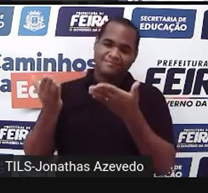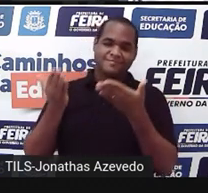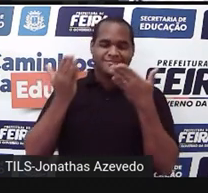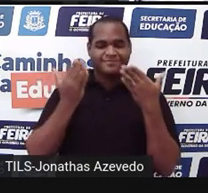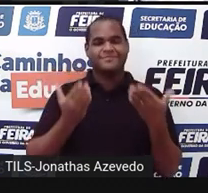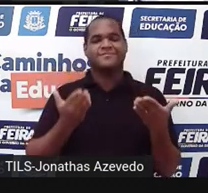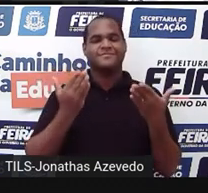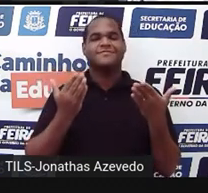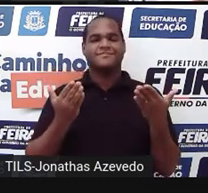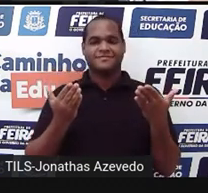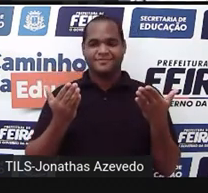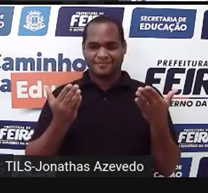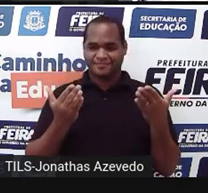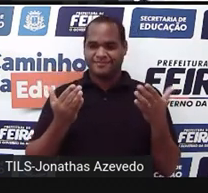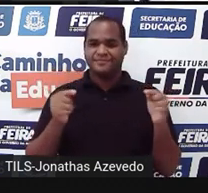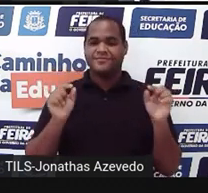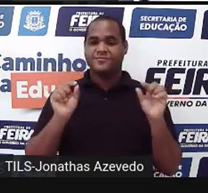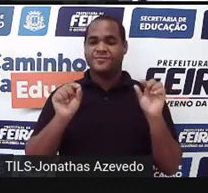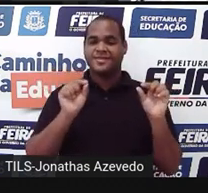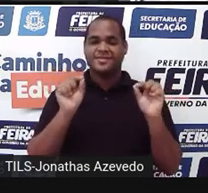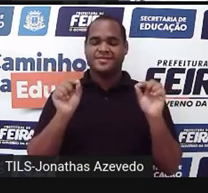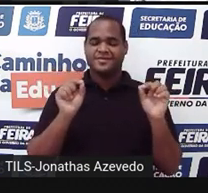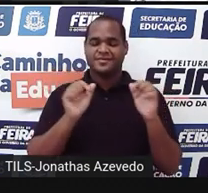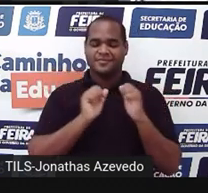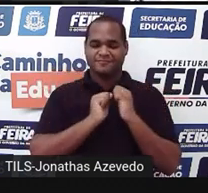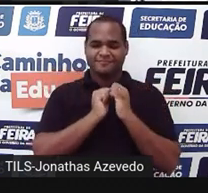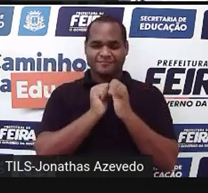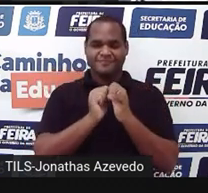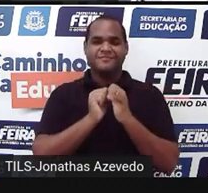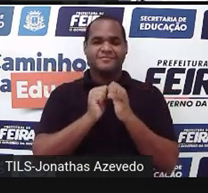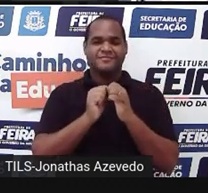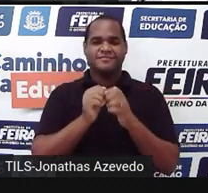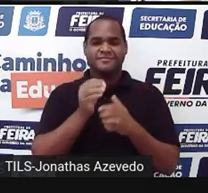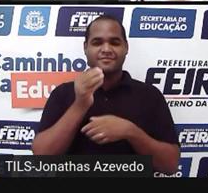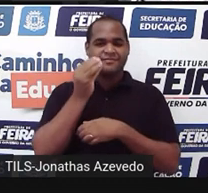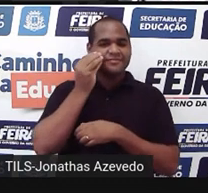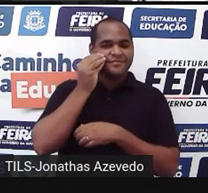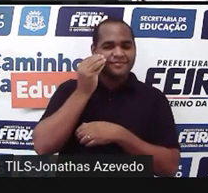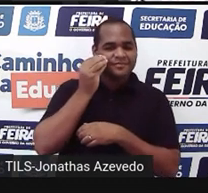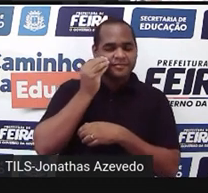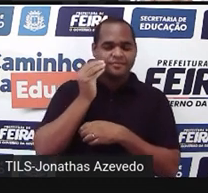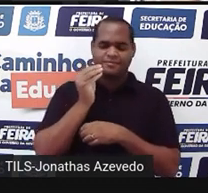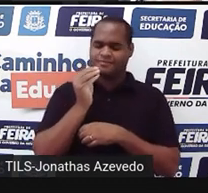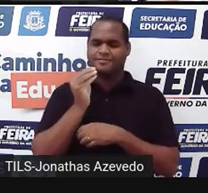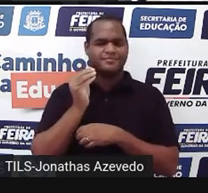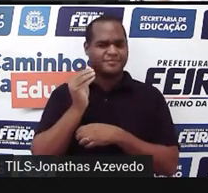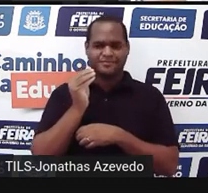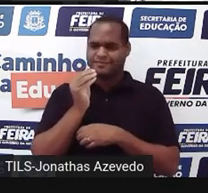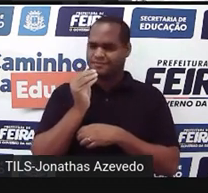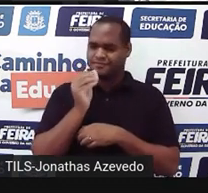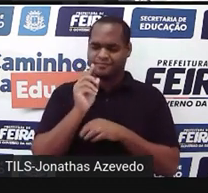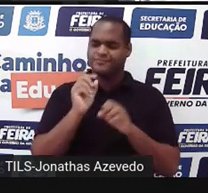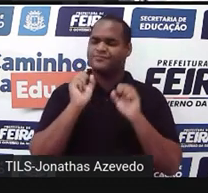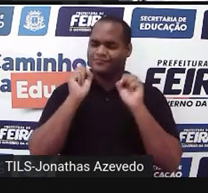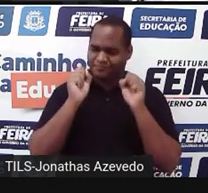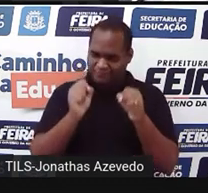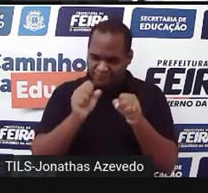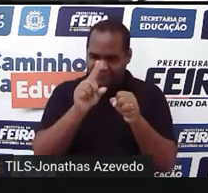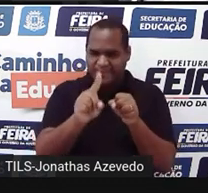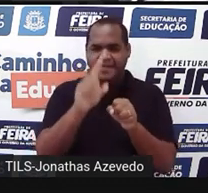bem-vinda, vamos juntos. Tentar, aliás, tentar não, a gente vai aprender